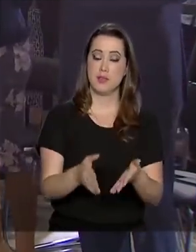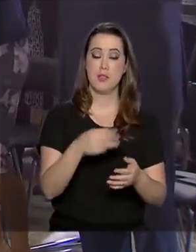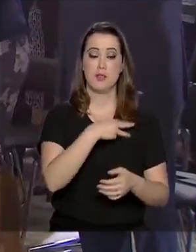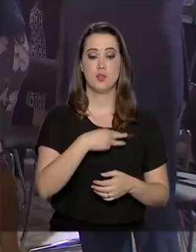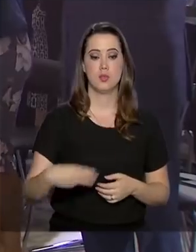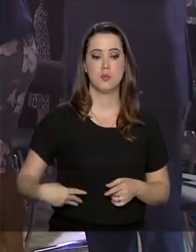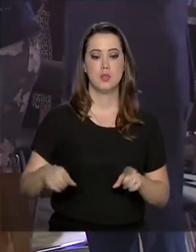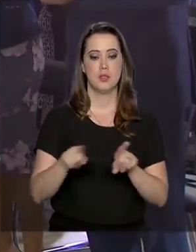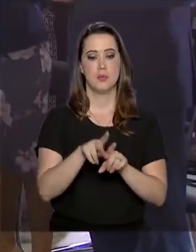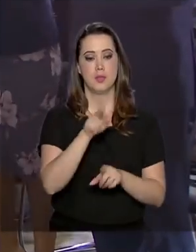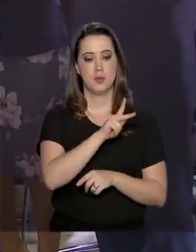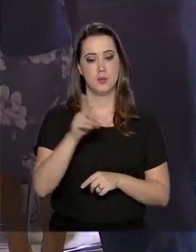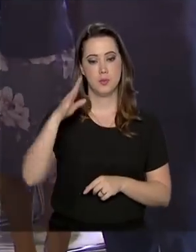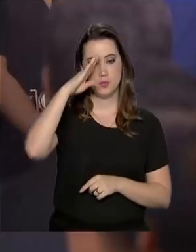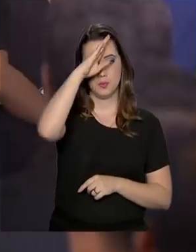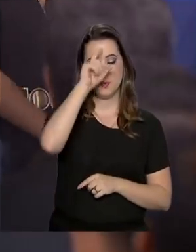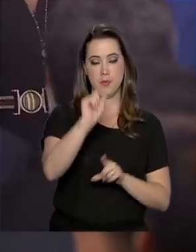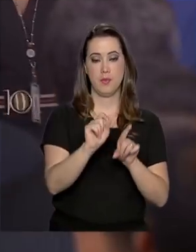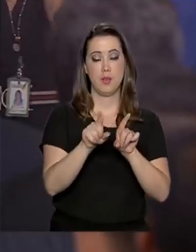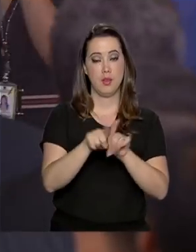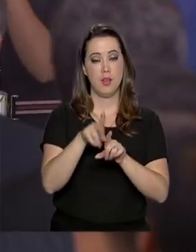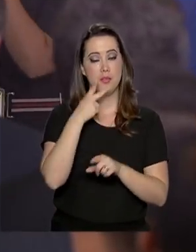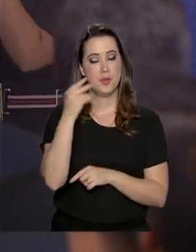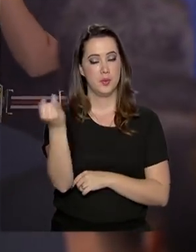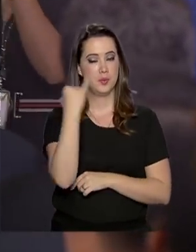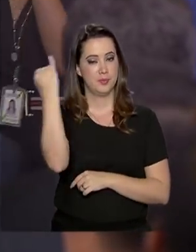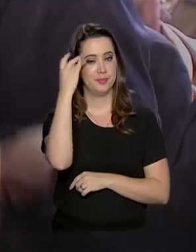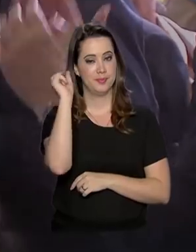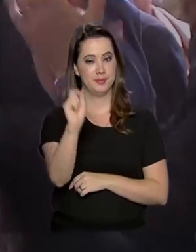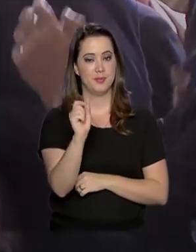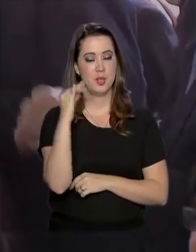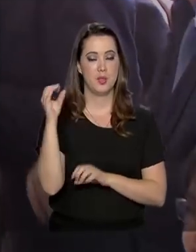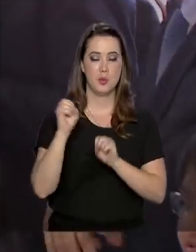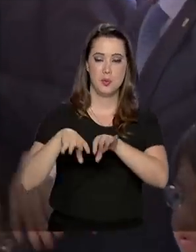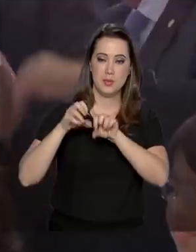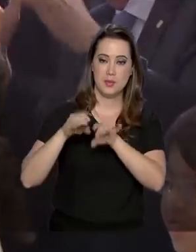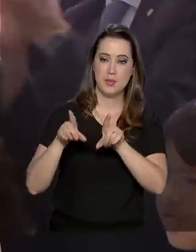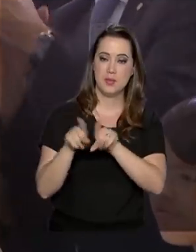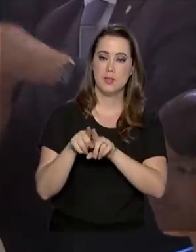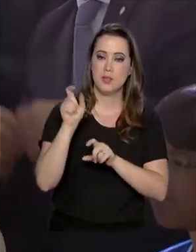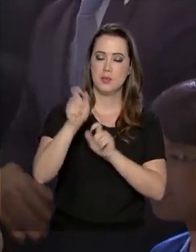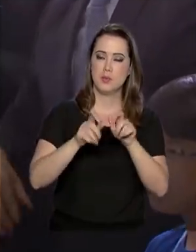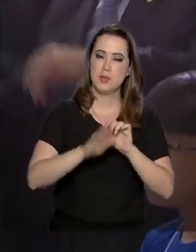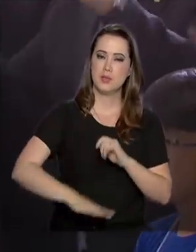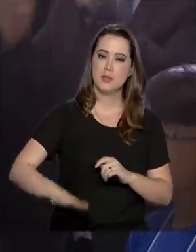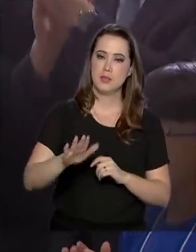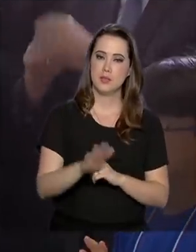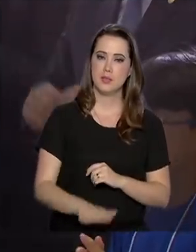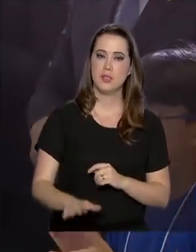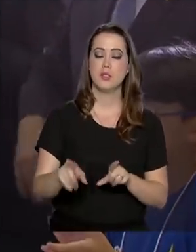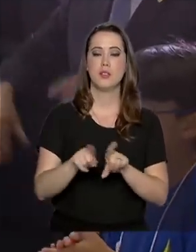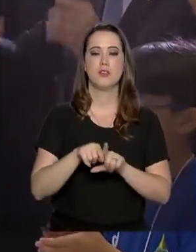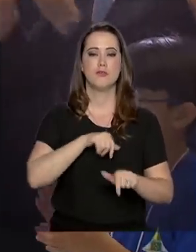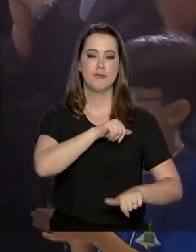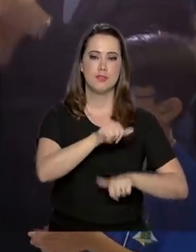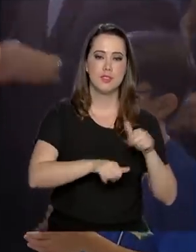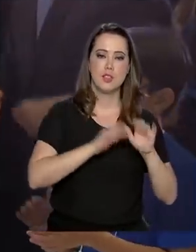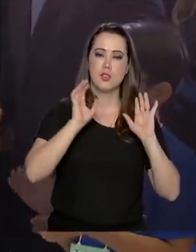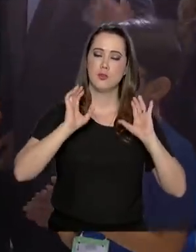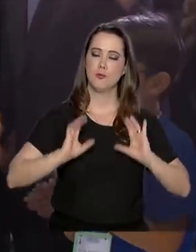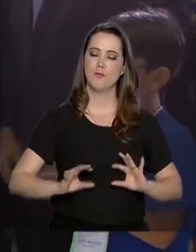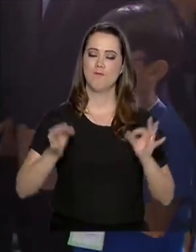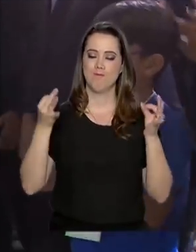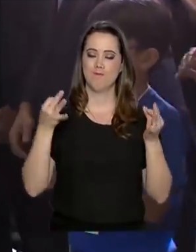e do presidente Jair Bolsonaro, que ressaltou a importância da educação para que os meninos e meninas se tornem